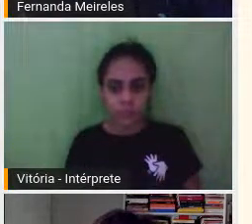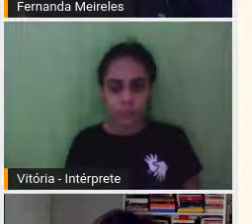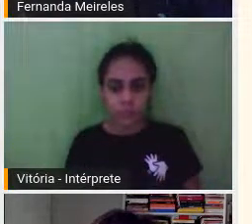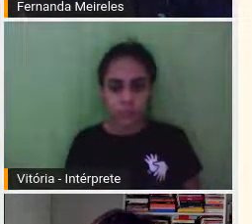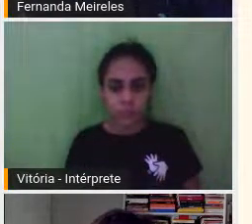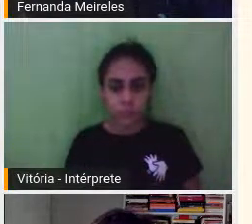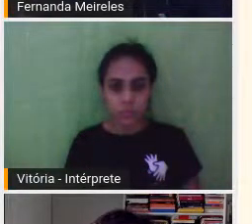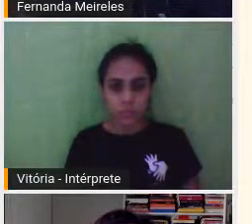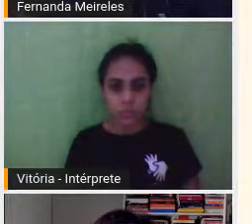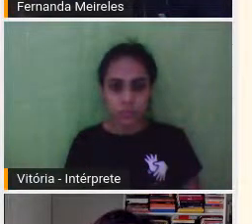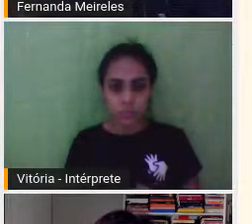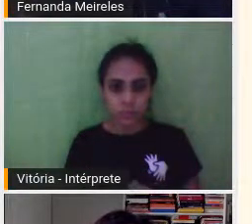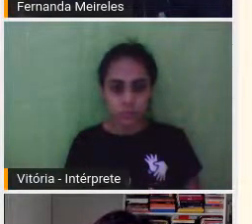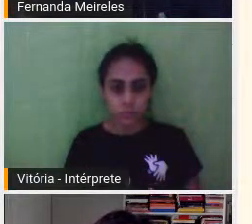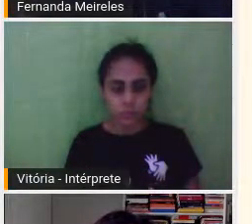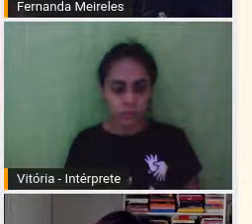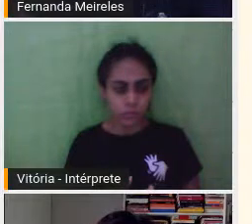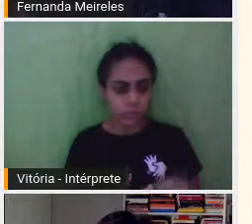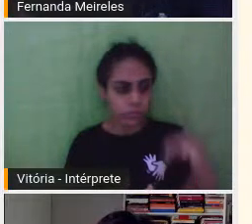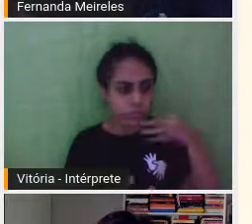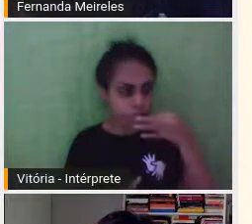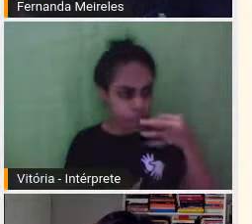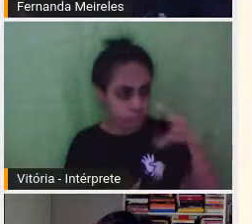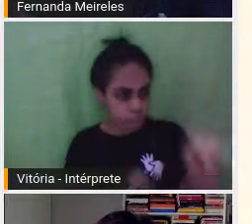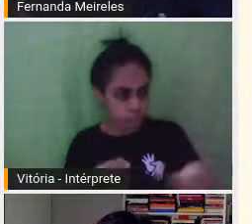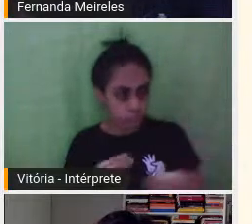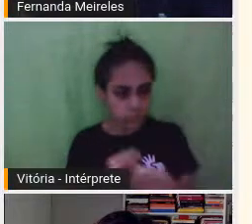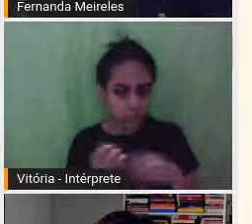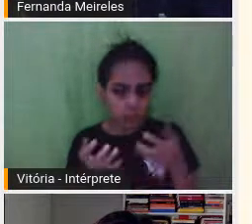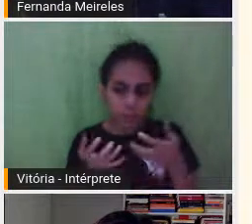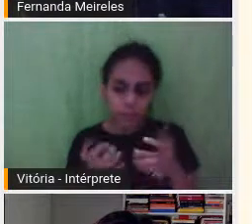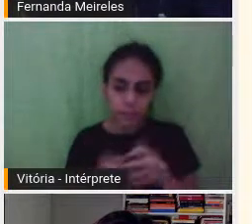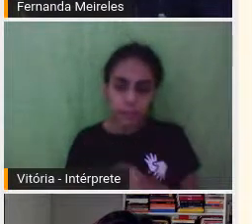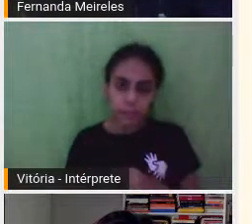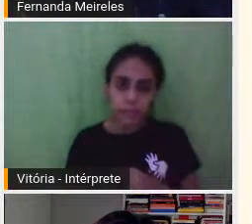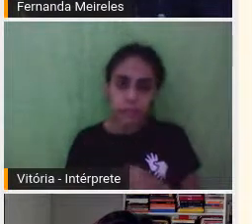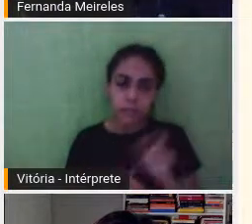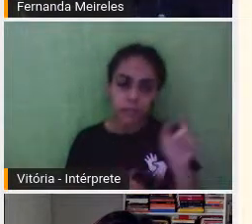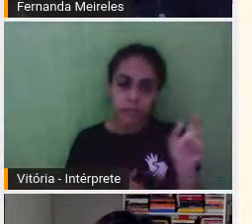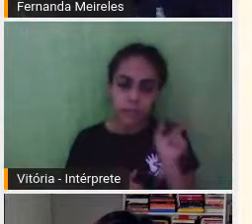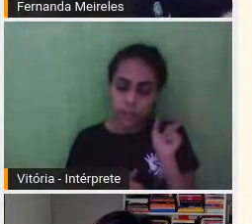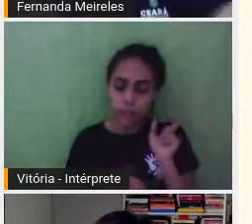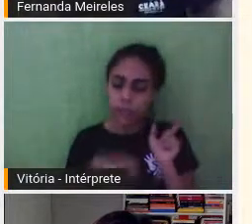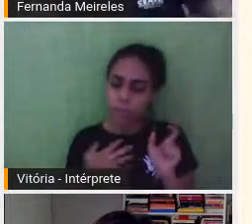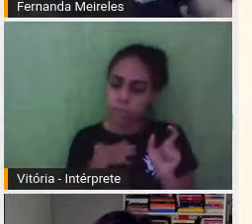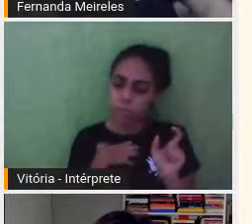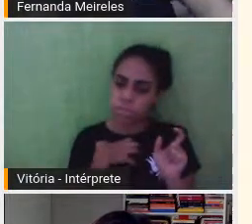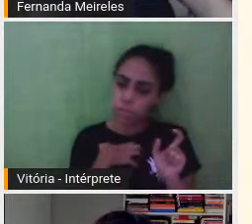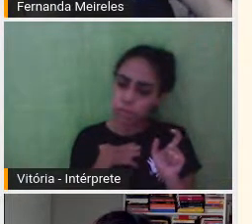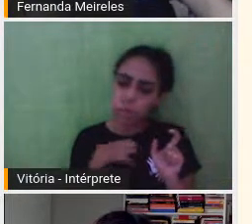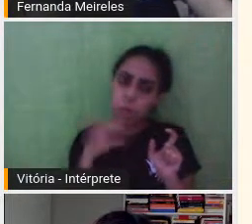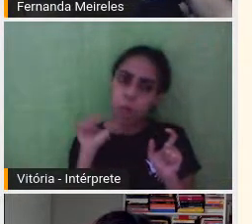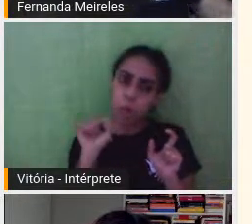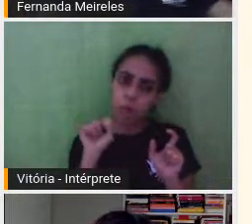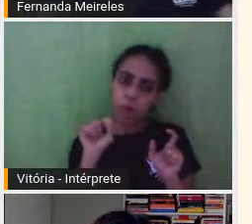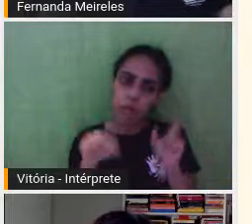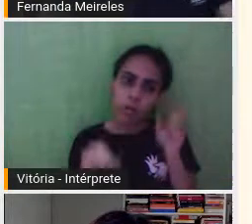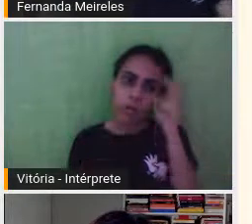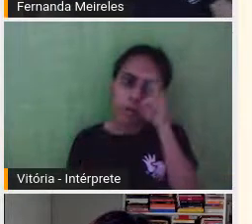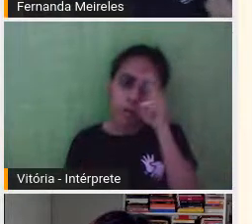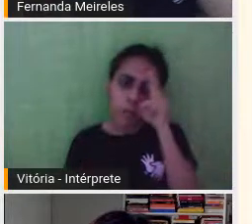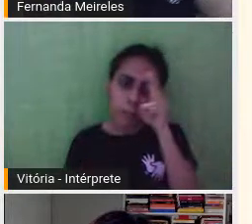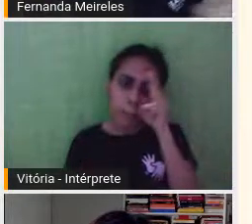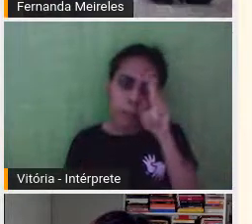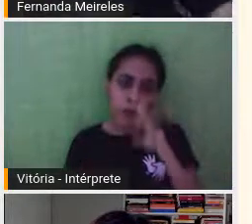Quer comentar uma coisa, Fernanda? É que esse termo e essa sensação me fez lembrar que você